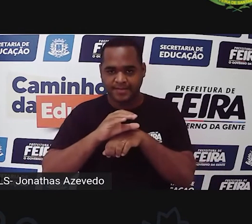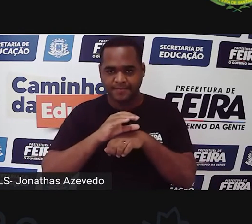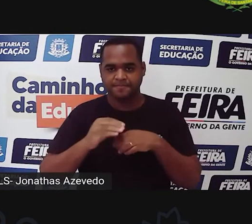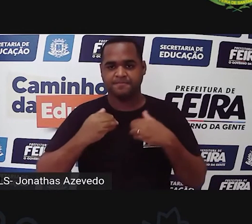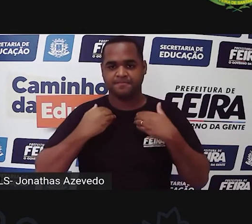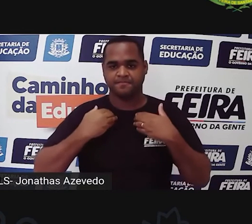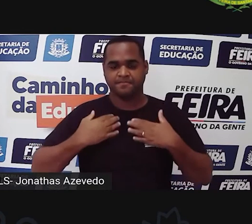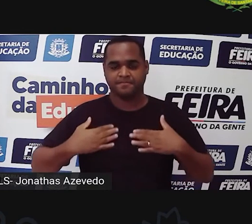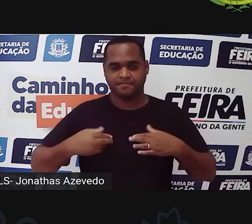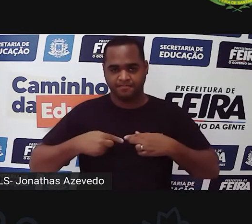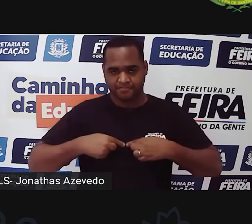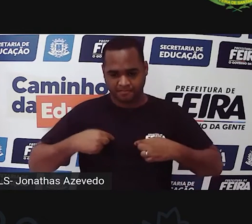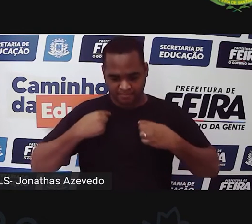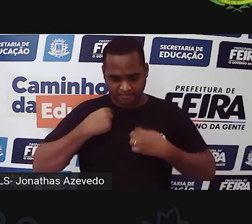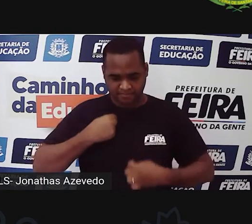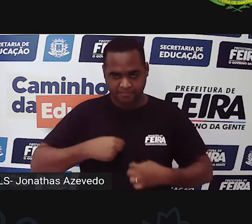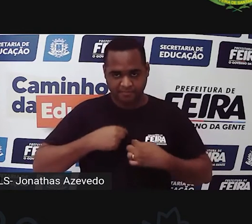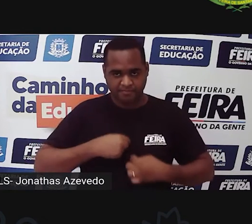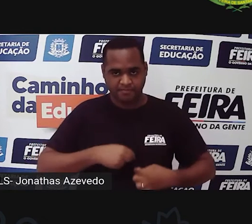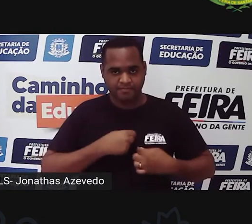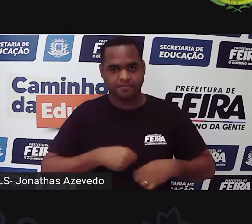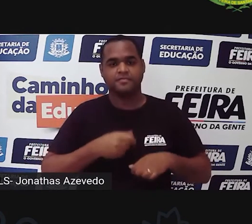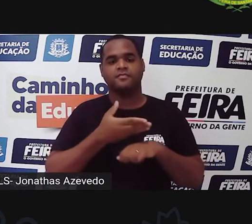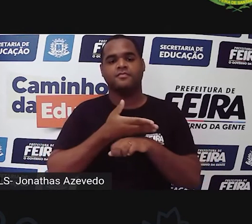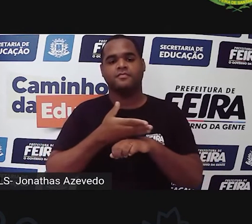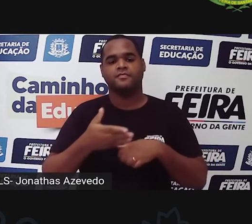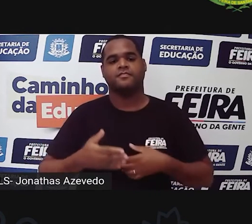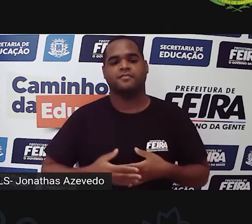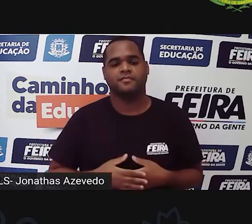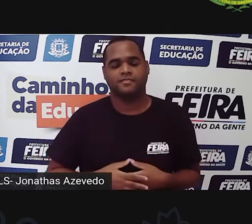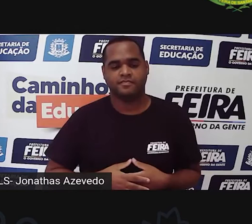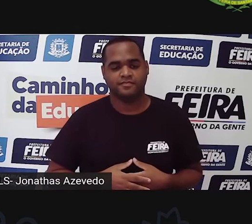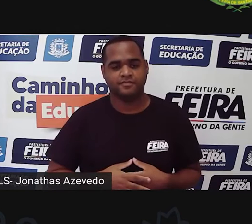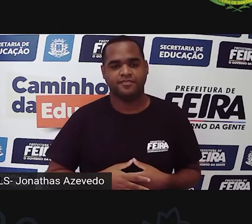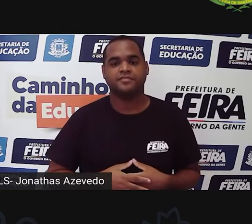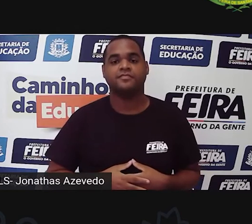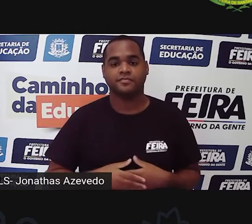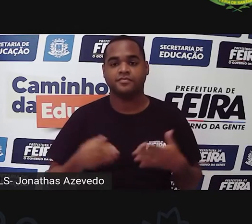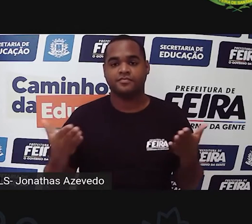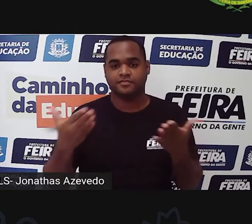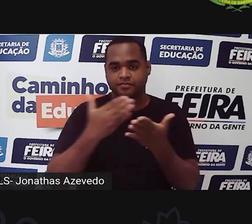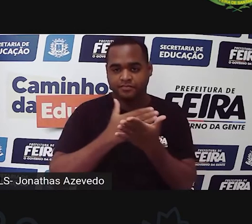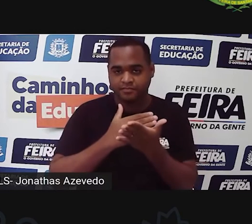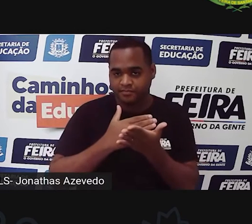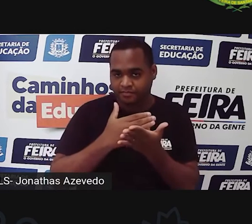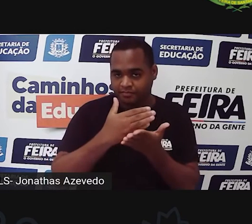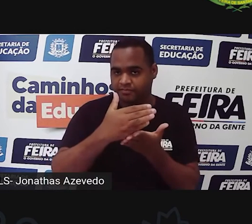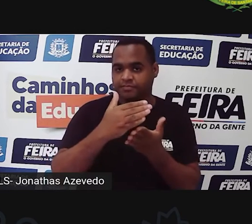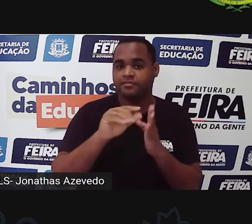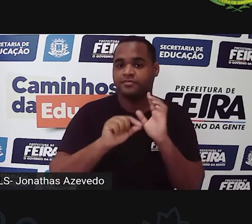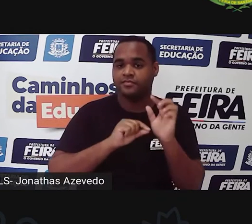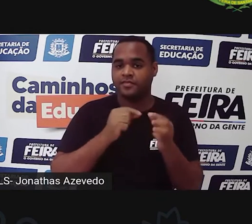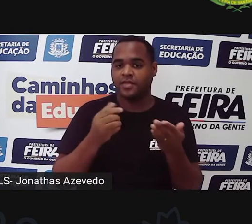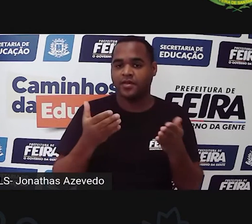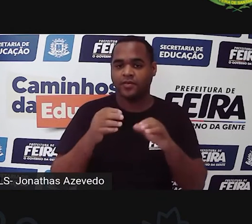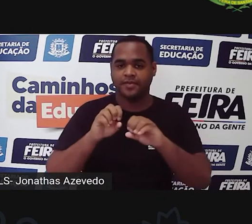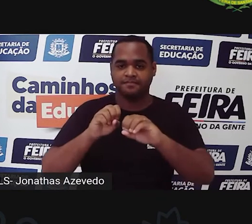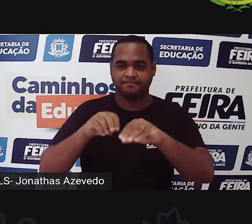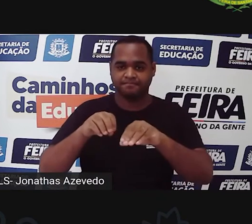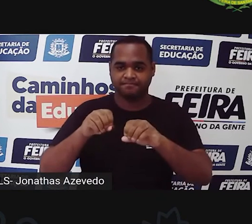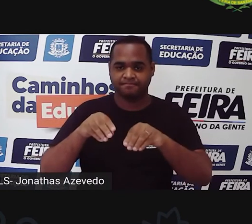brancas. Então, vamos dar continuidade à nossa aula,